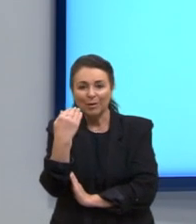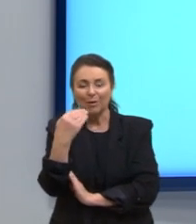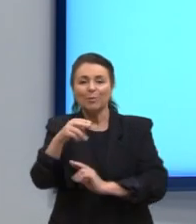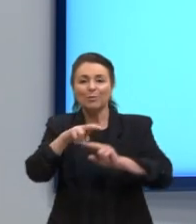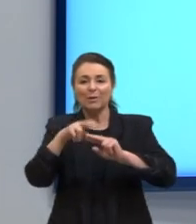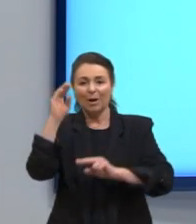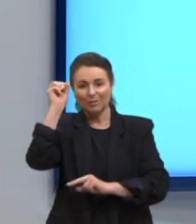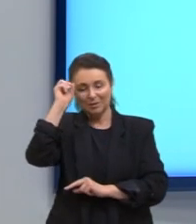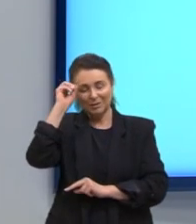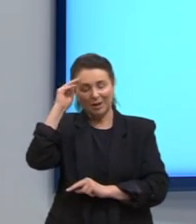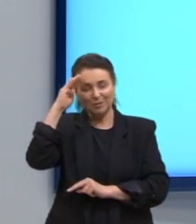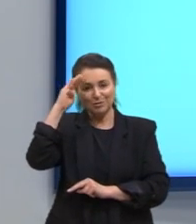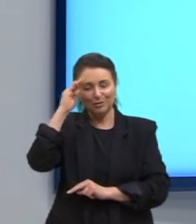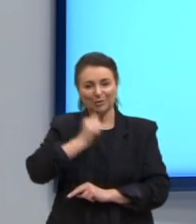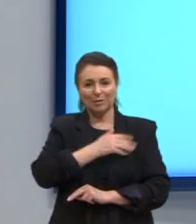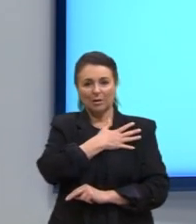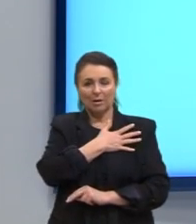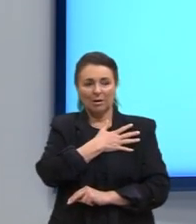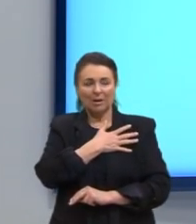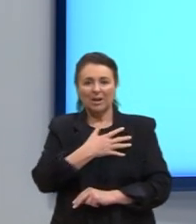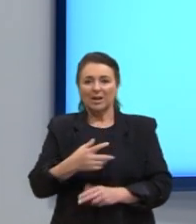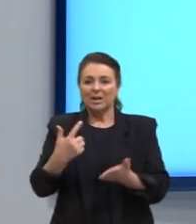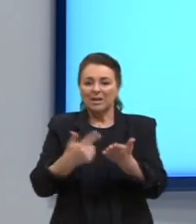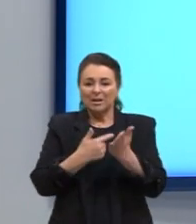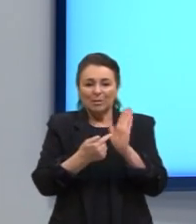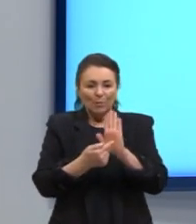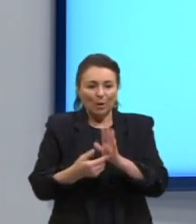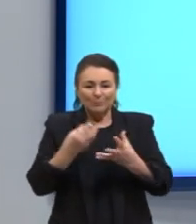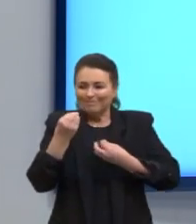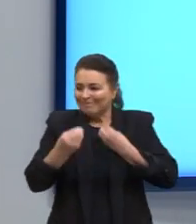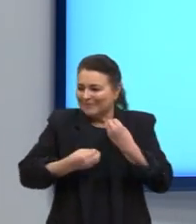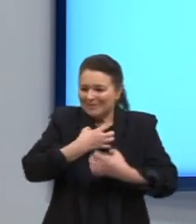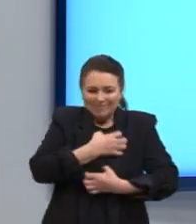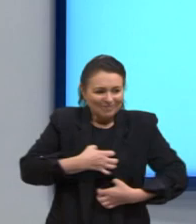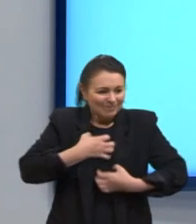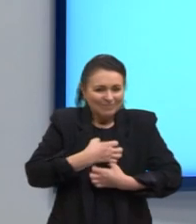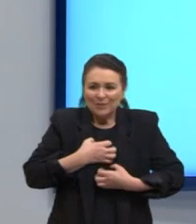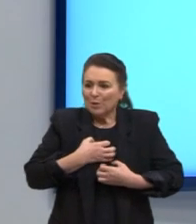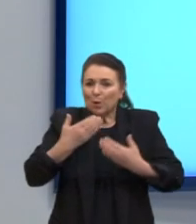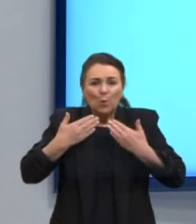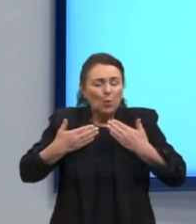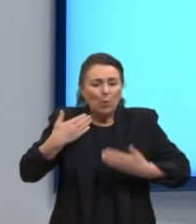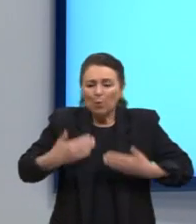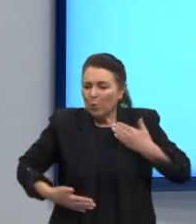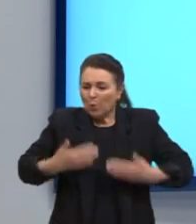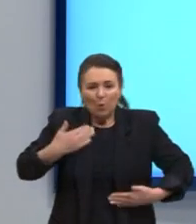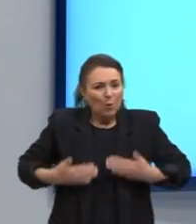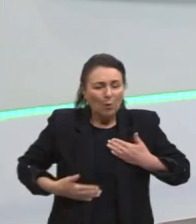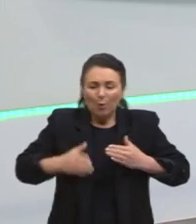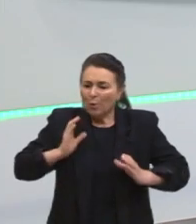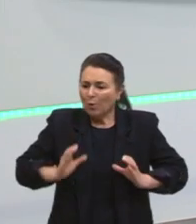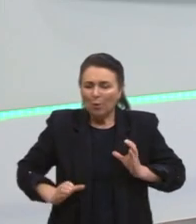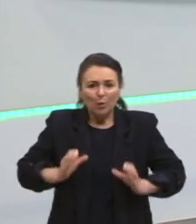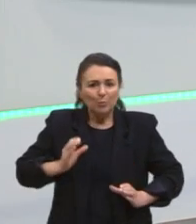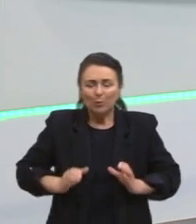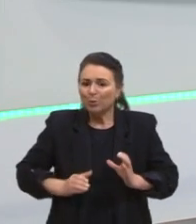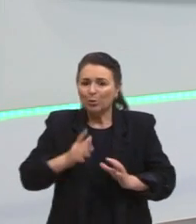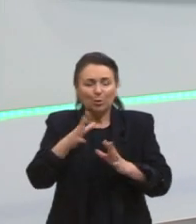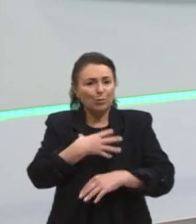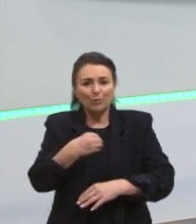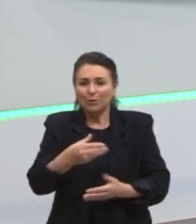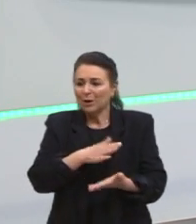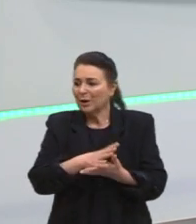um livro que mostra essa agonia de tu não saber onde é que está o corpo do teu filho, não poder enterrar, que os desaparecidos da